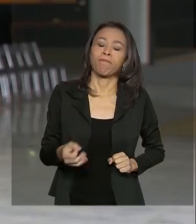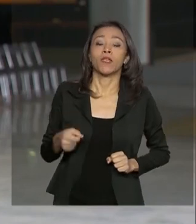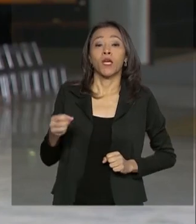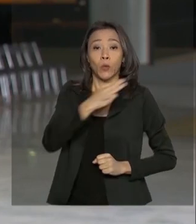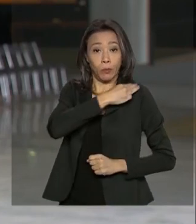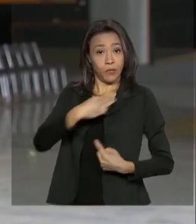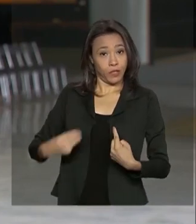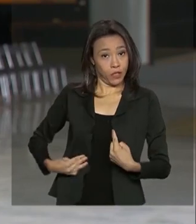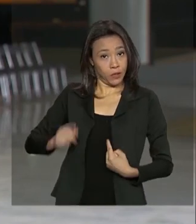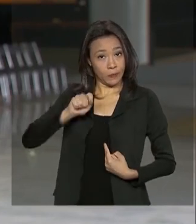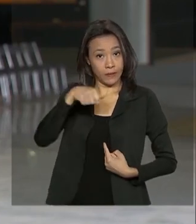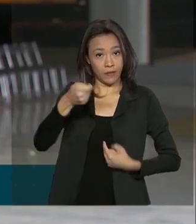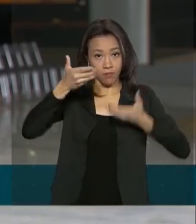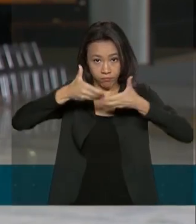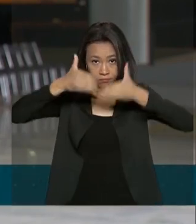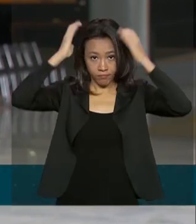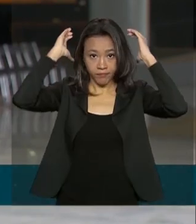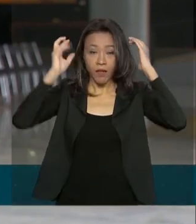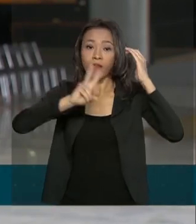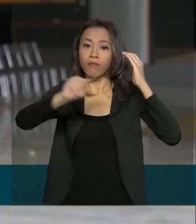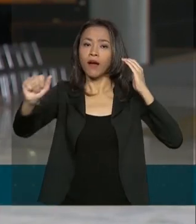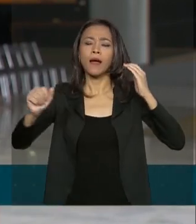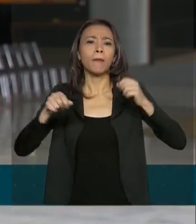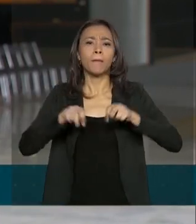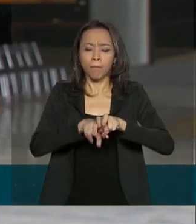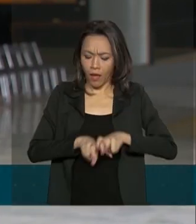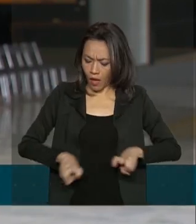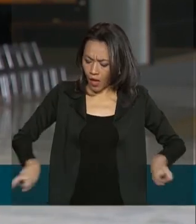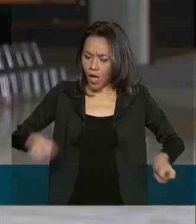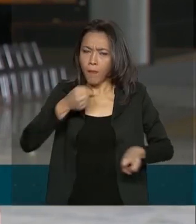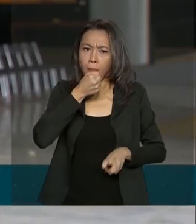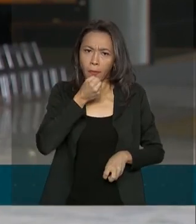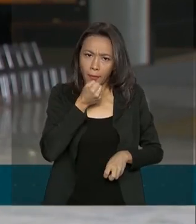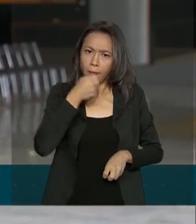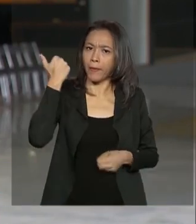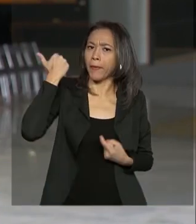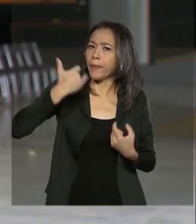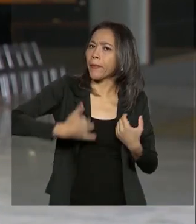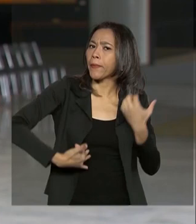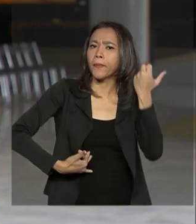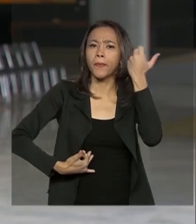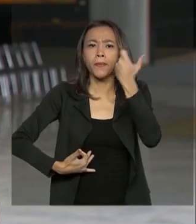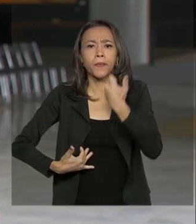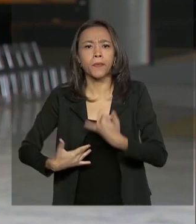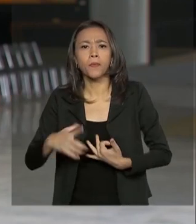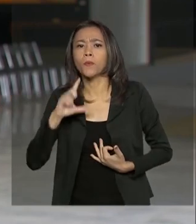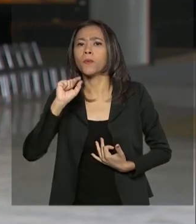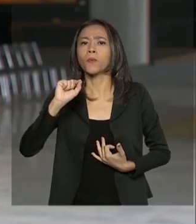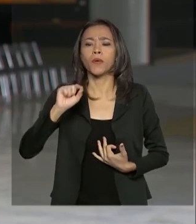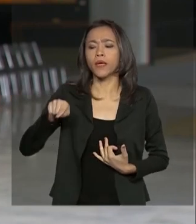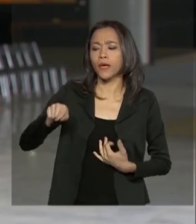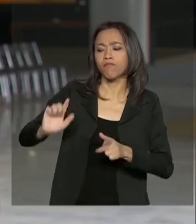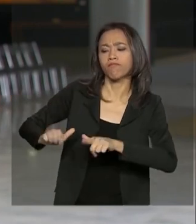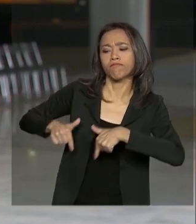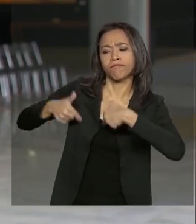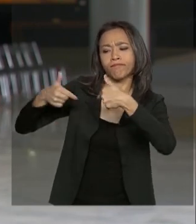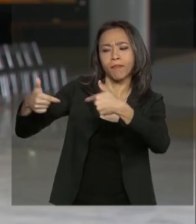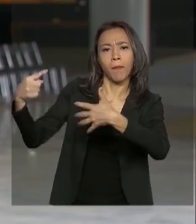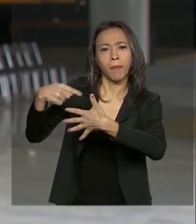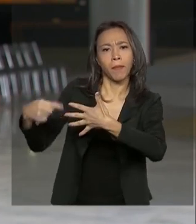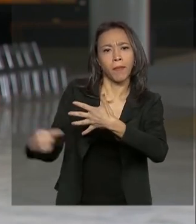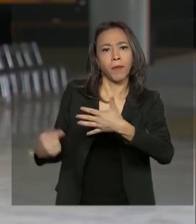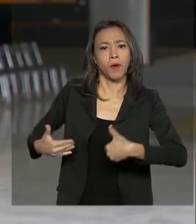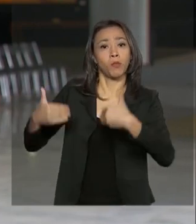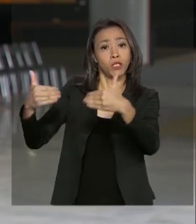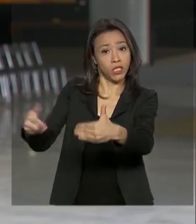Pontes vai participar de uma coletiva, uma conversa com jornalistas, onde vai explicar quais são as ações tomadas pelo Ministério da Ciência,